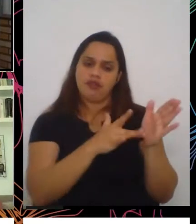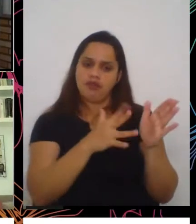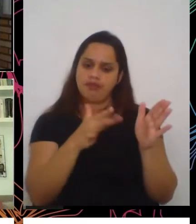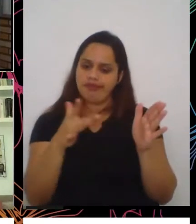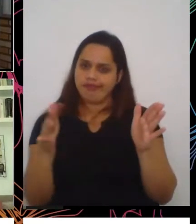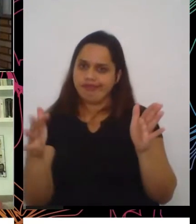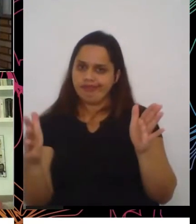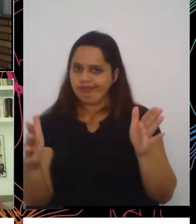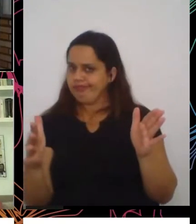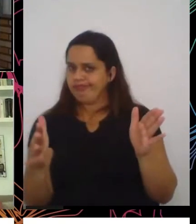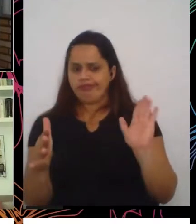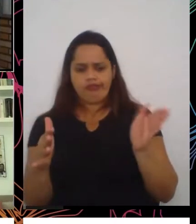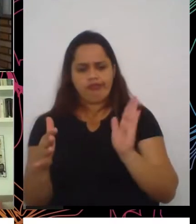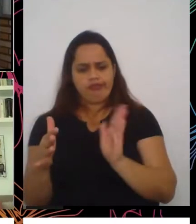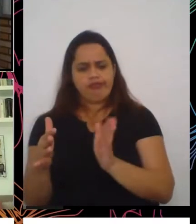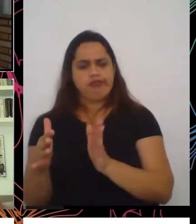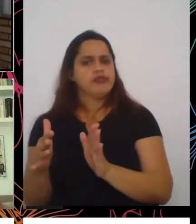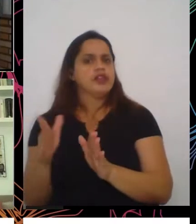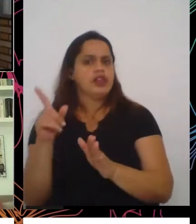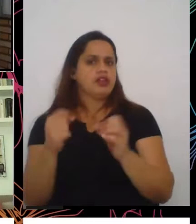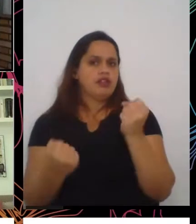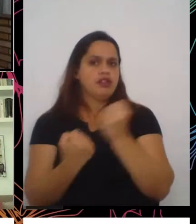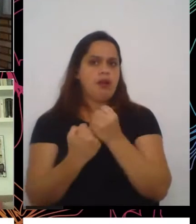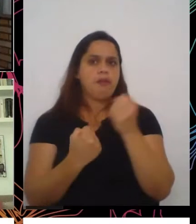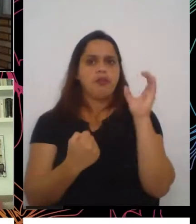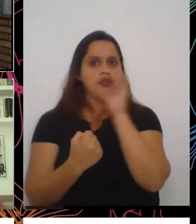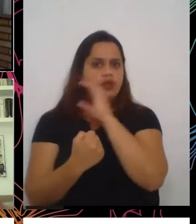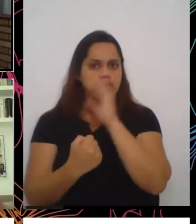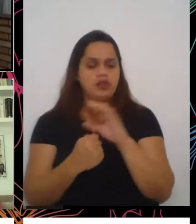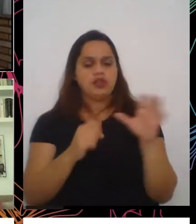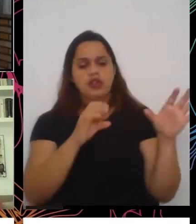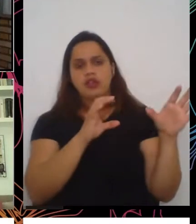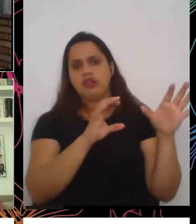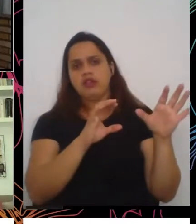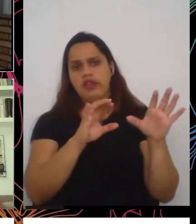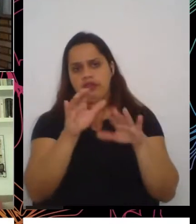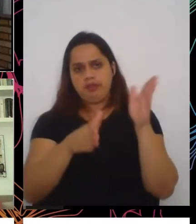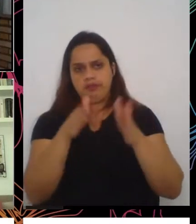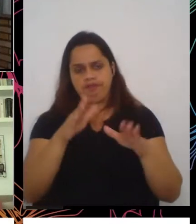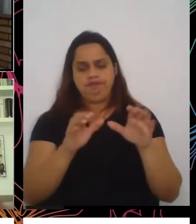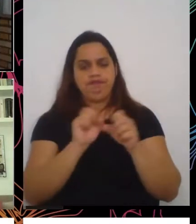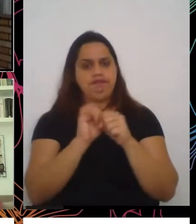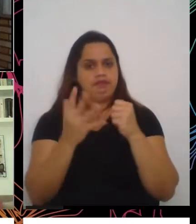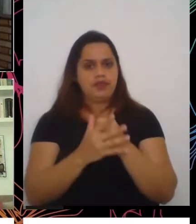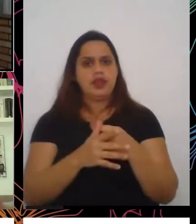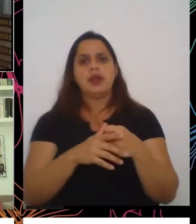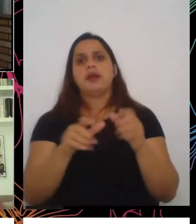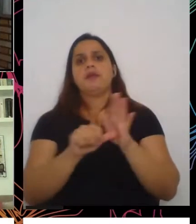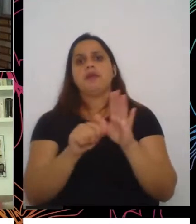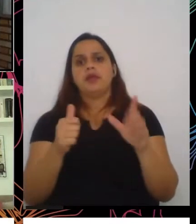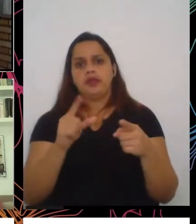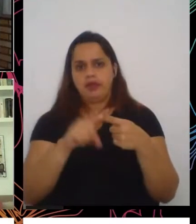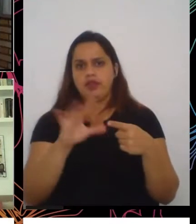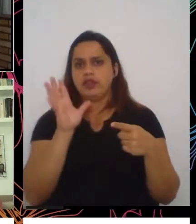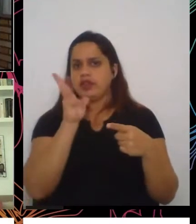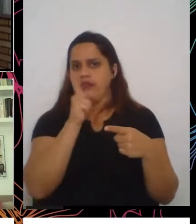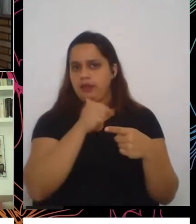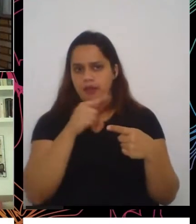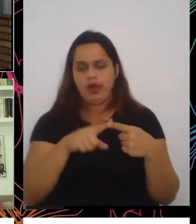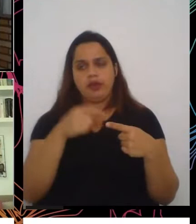emergencial nesse contexto da pandemia. Primeiro foi a demora para a definição do valor,